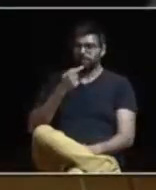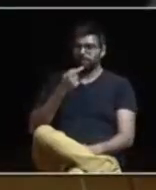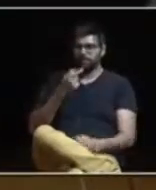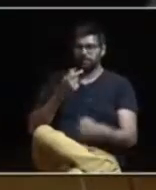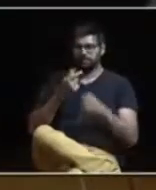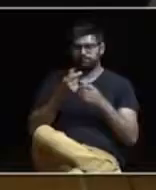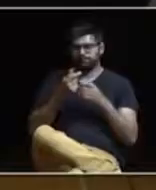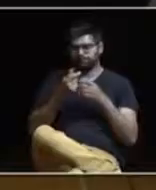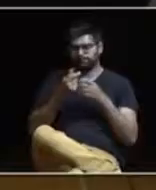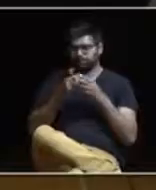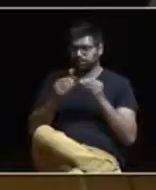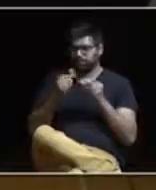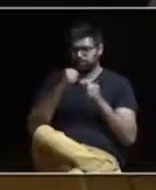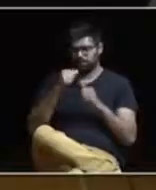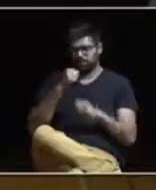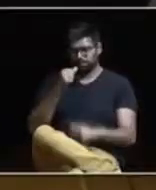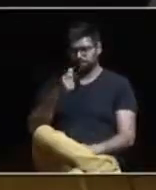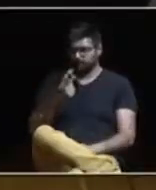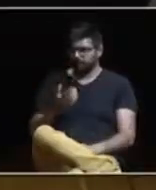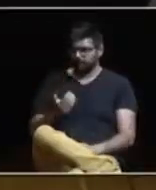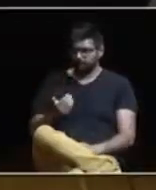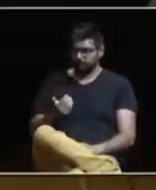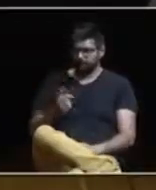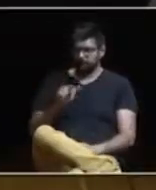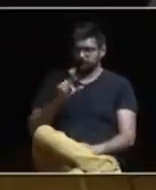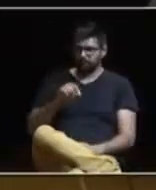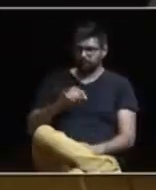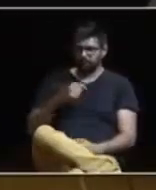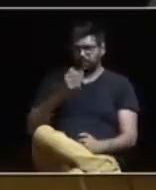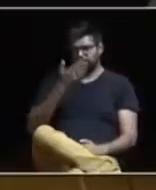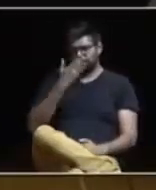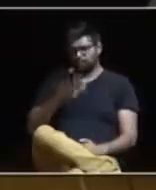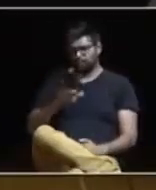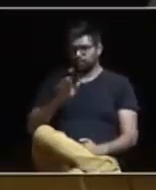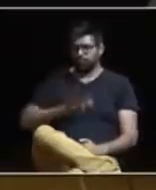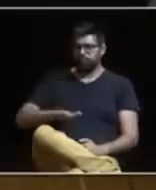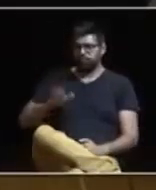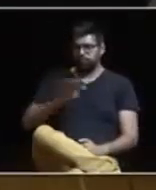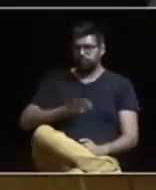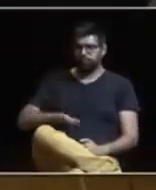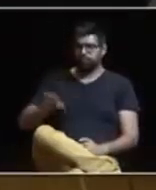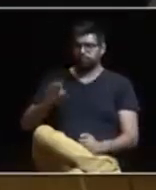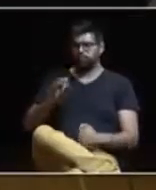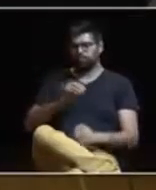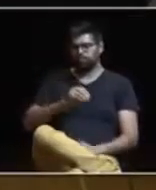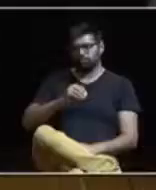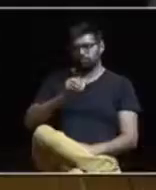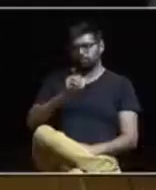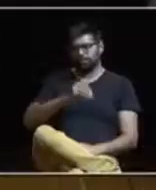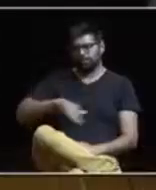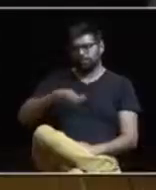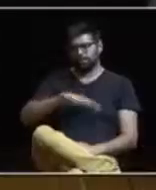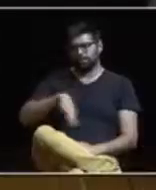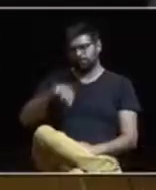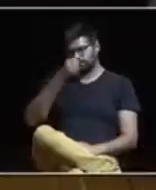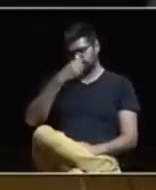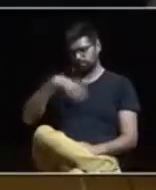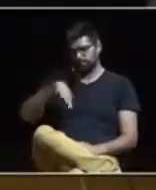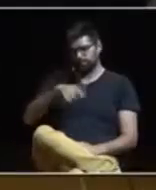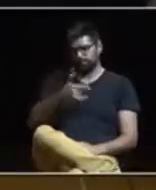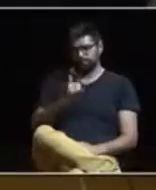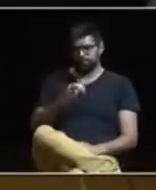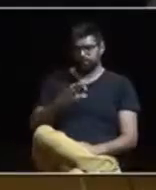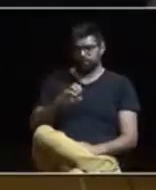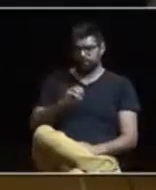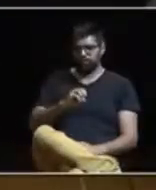longe de estar resolvido. Também a atitude de passividade da autarquia em relação ao campo de tiro em Monsanto, que durante 50